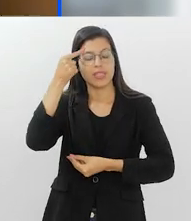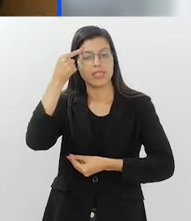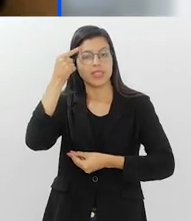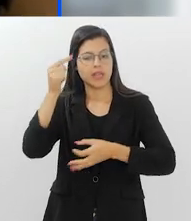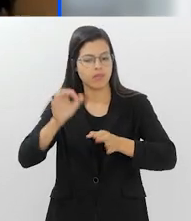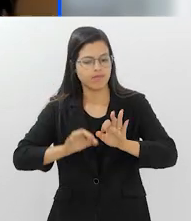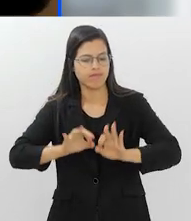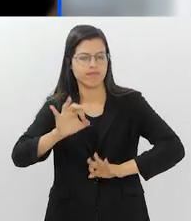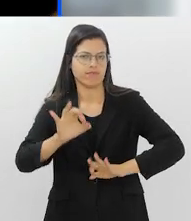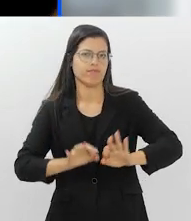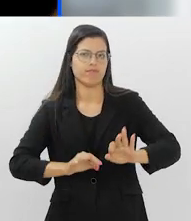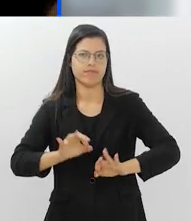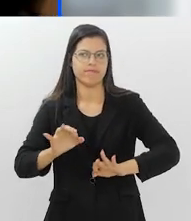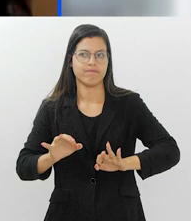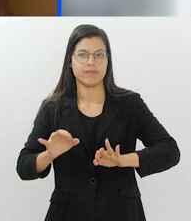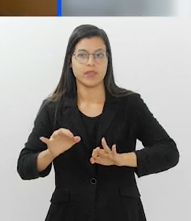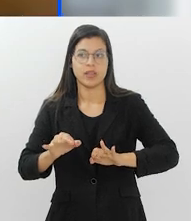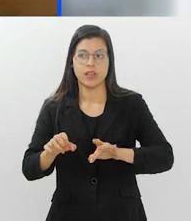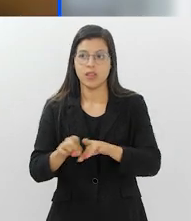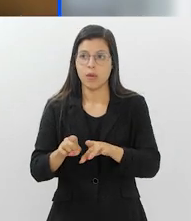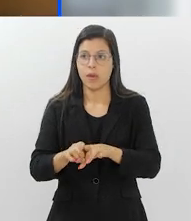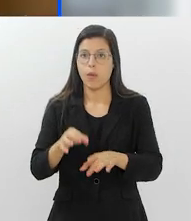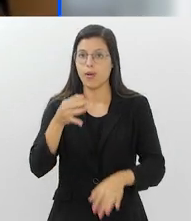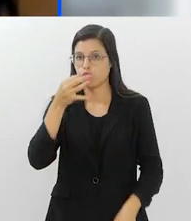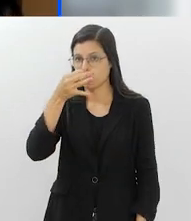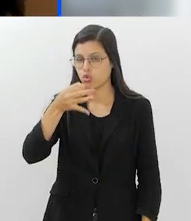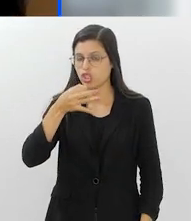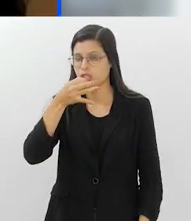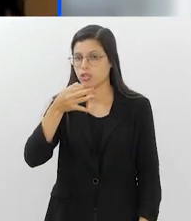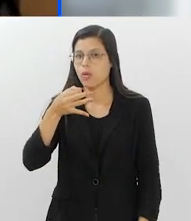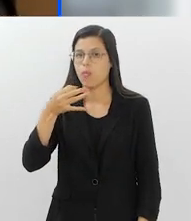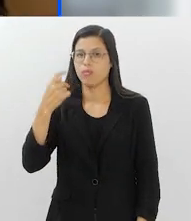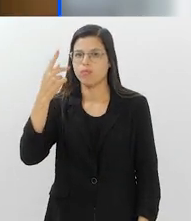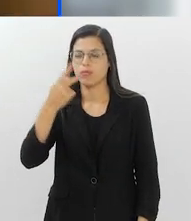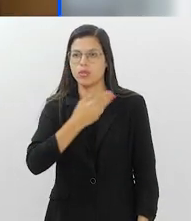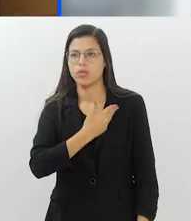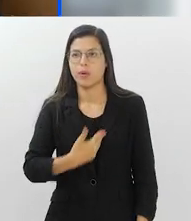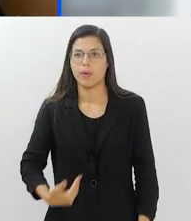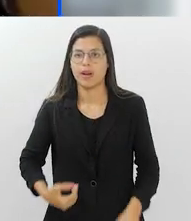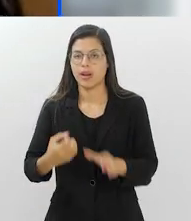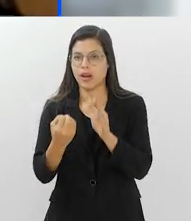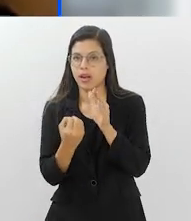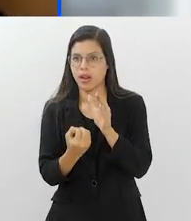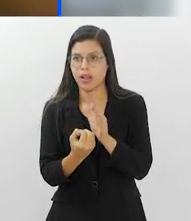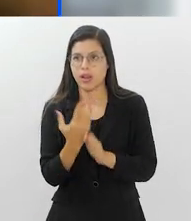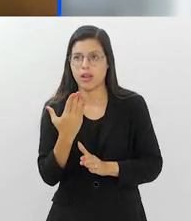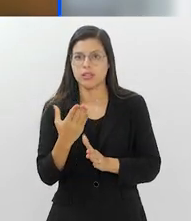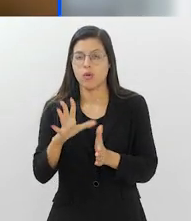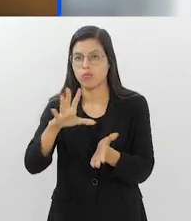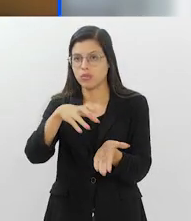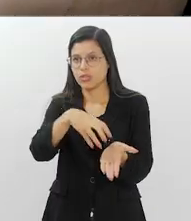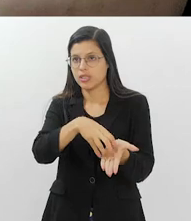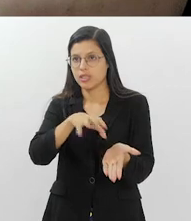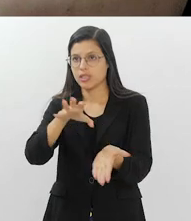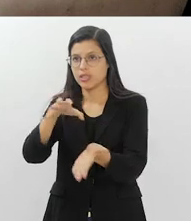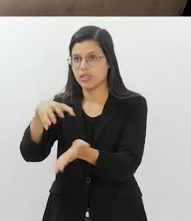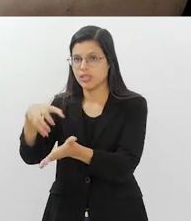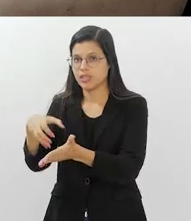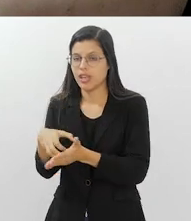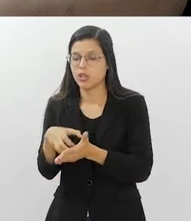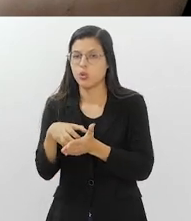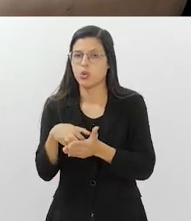nessa questão? E também, uma sugestão de políticas públicas que a gente pode pensar é a criação de centros de